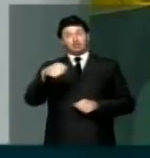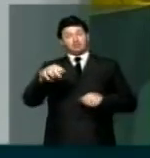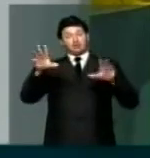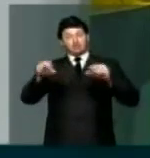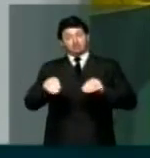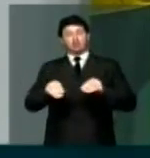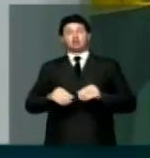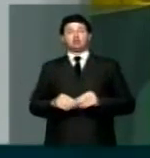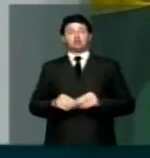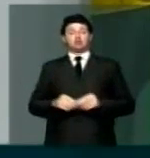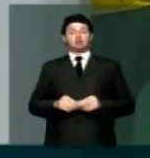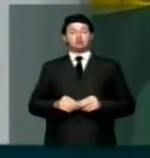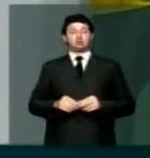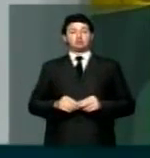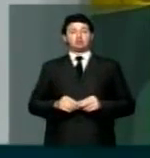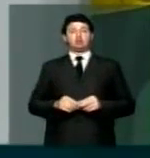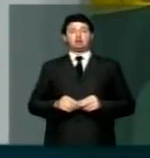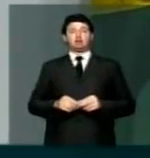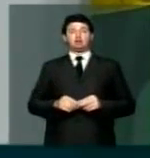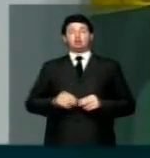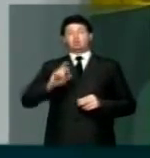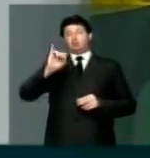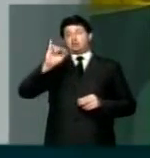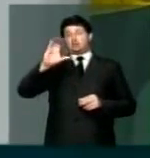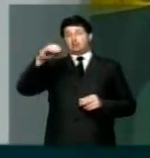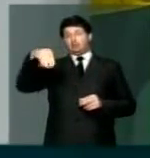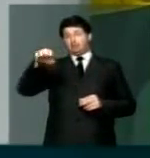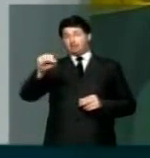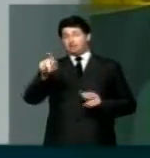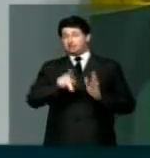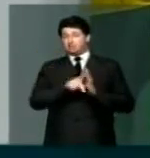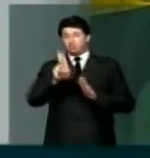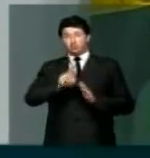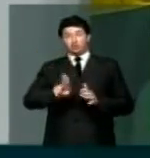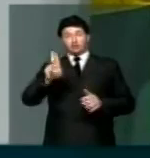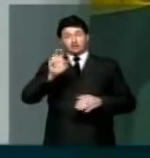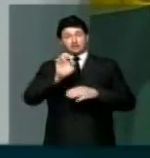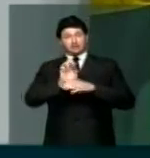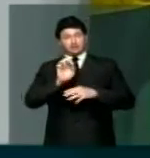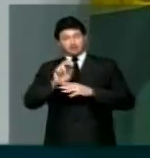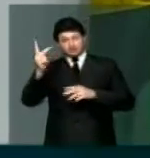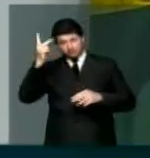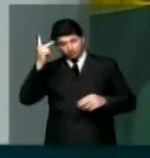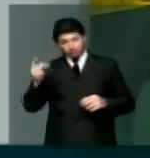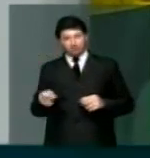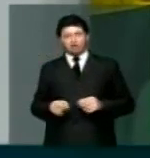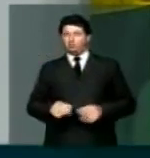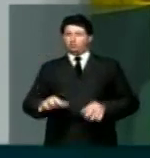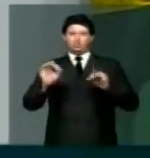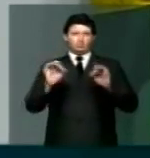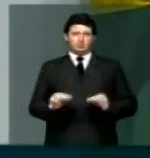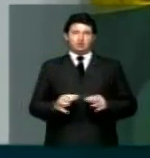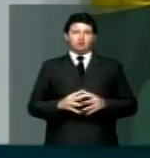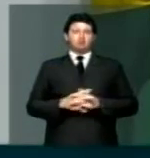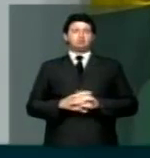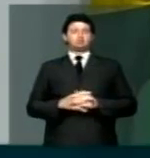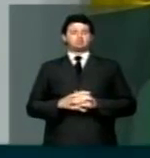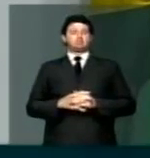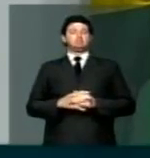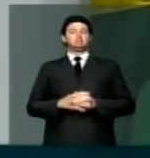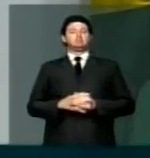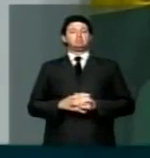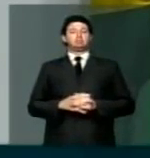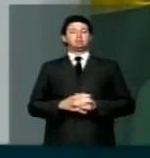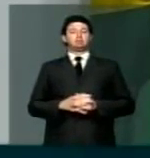mexer na parcela do ICMS das universidades estaduais paulistas. Certamente está se